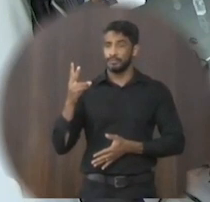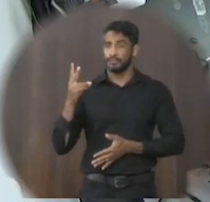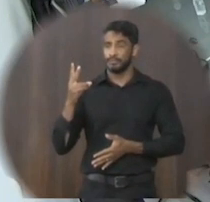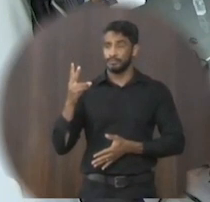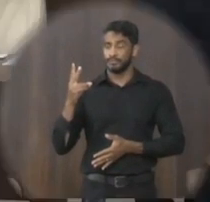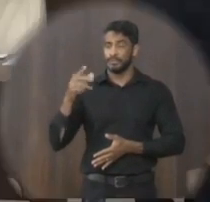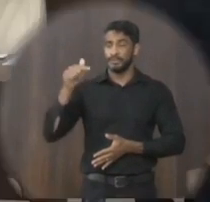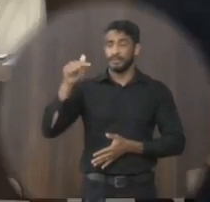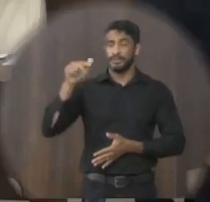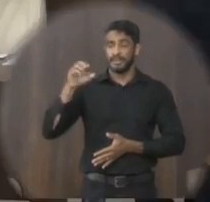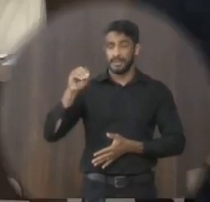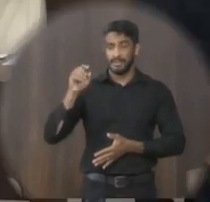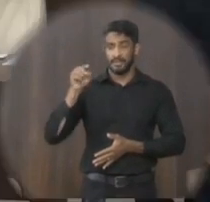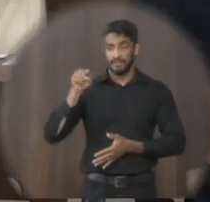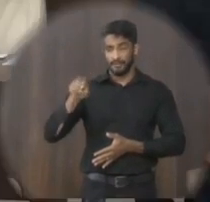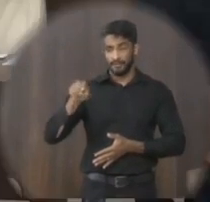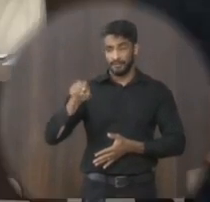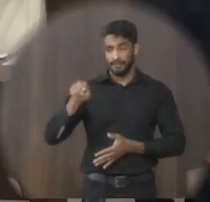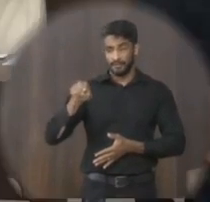70 mil.